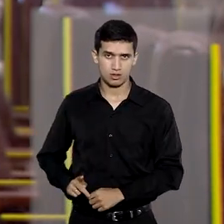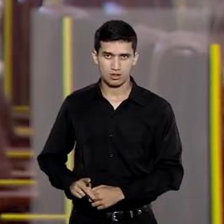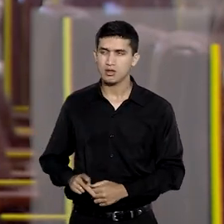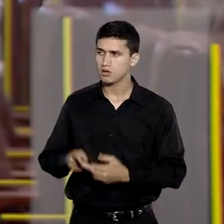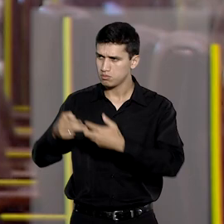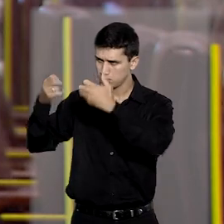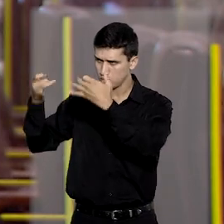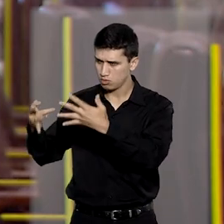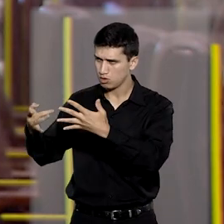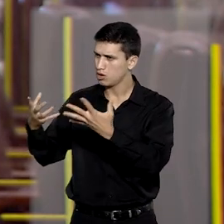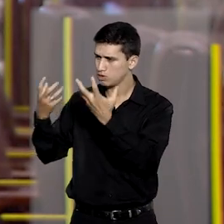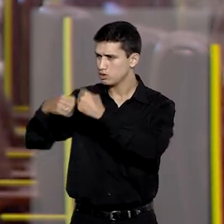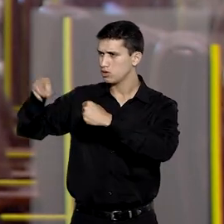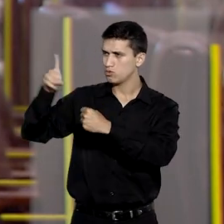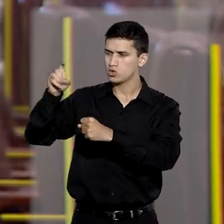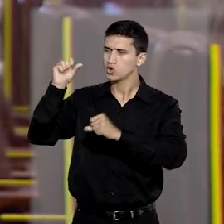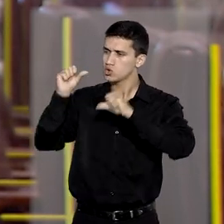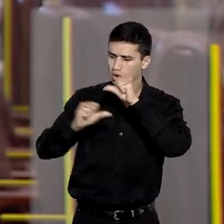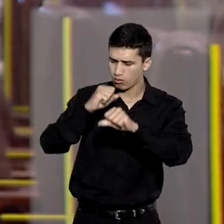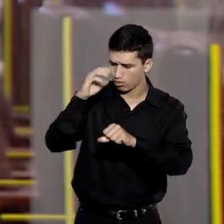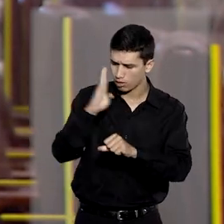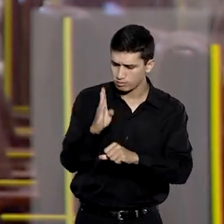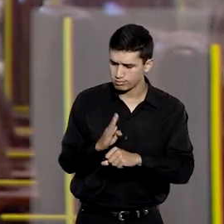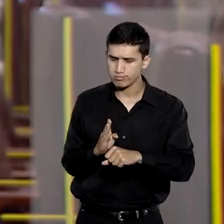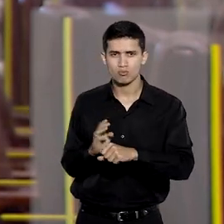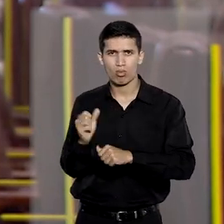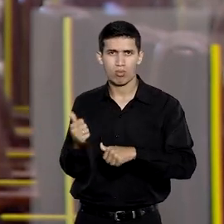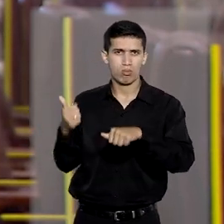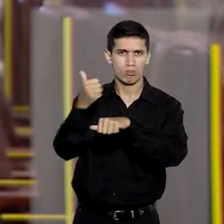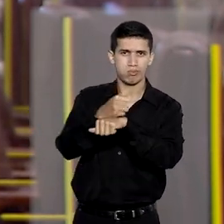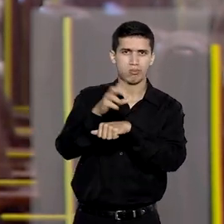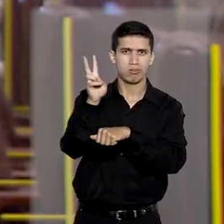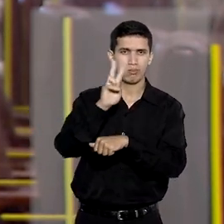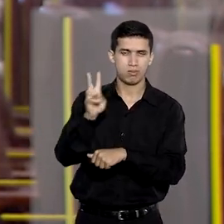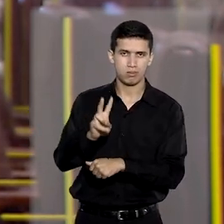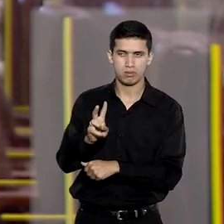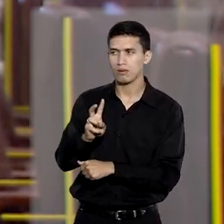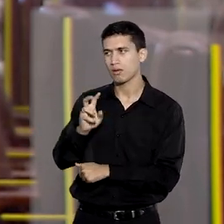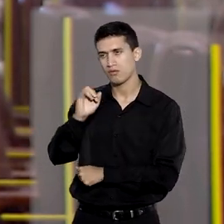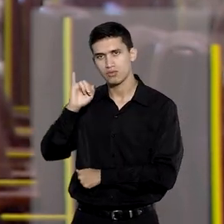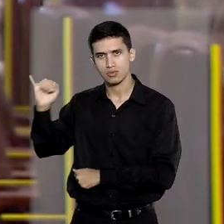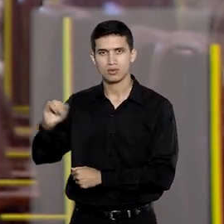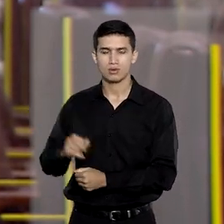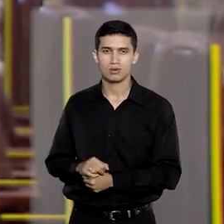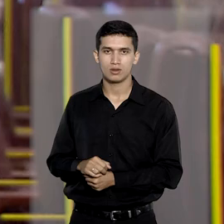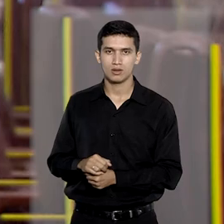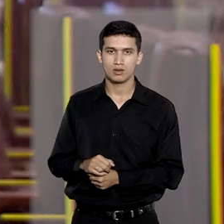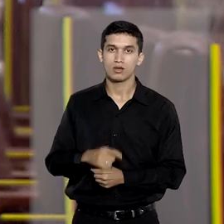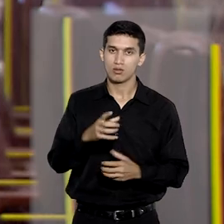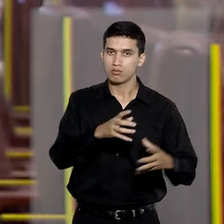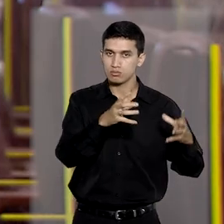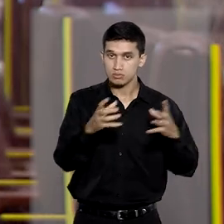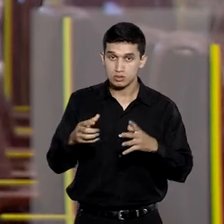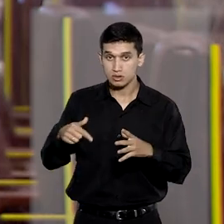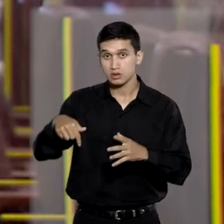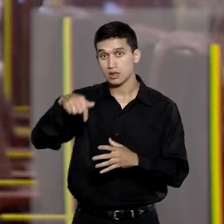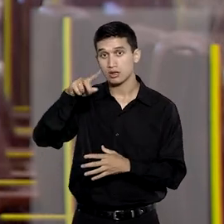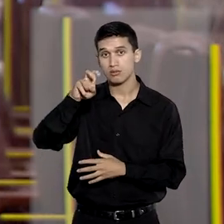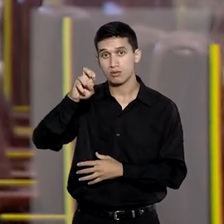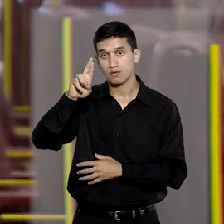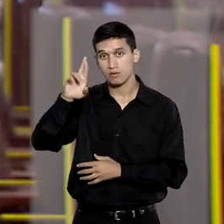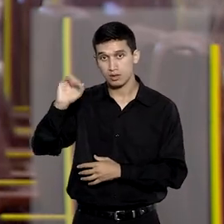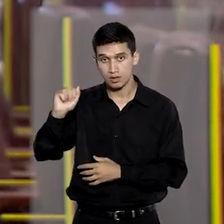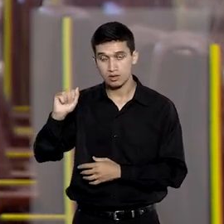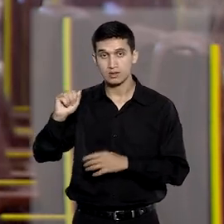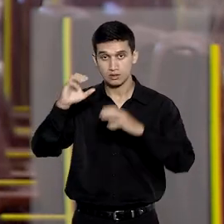que não admitiria que ele transformasse o Brasil numa Venezuela. Inicialmente, a ação foi distribuída para a sétima vara cível de